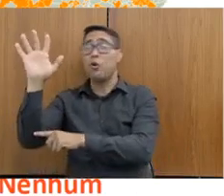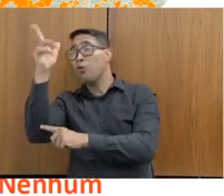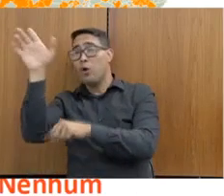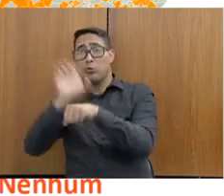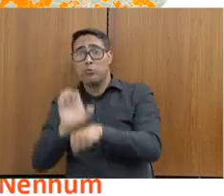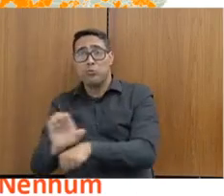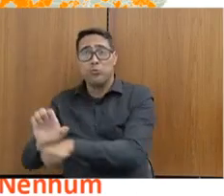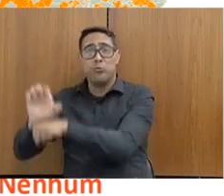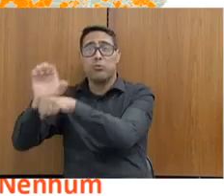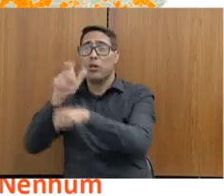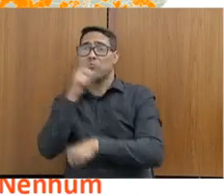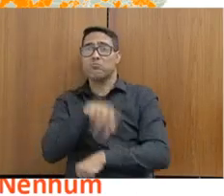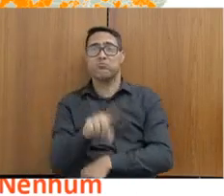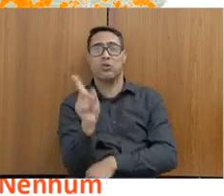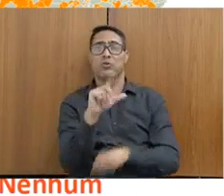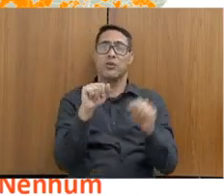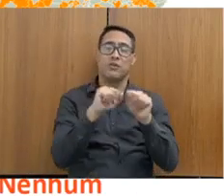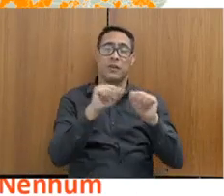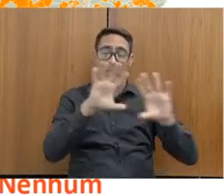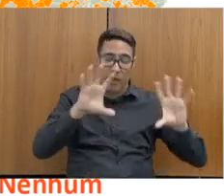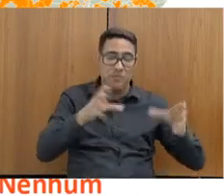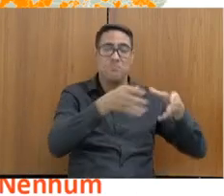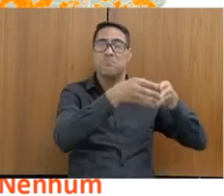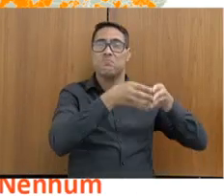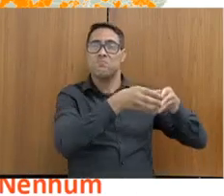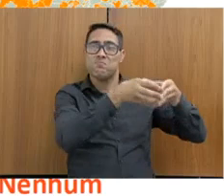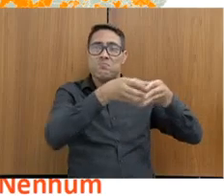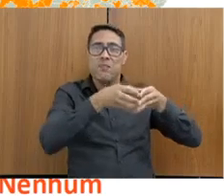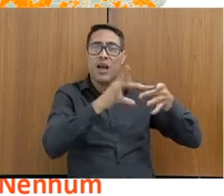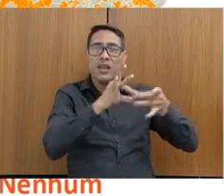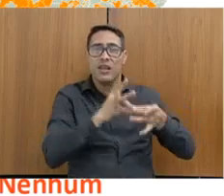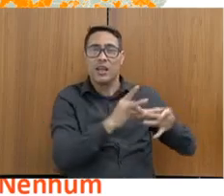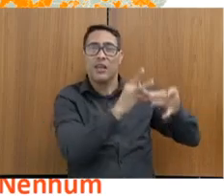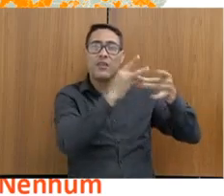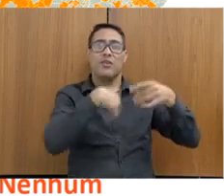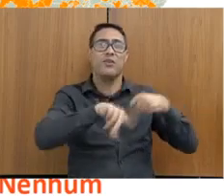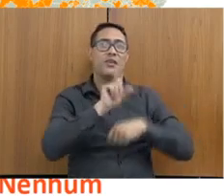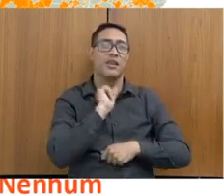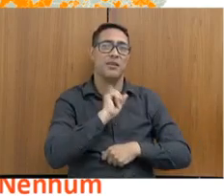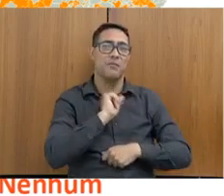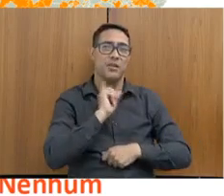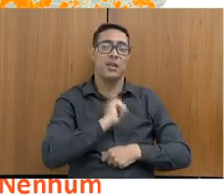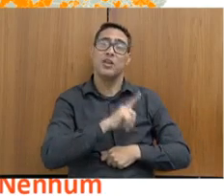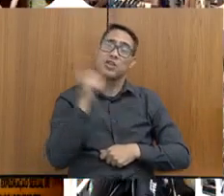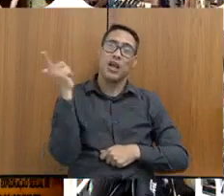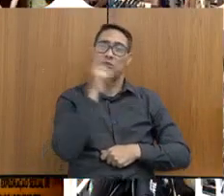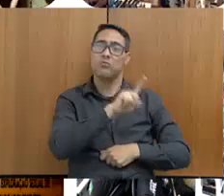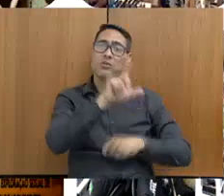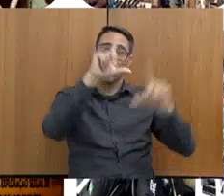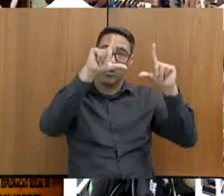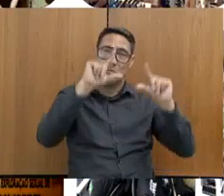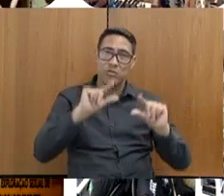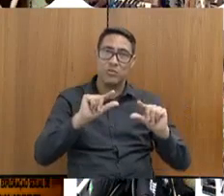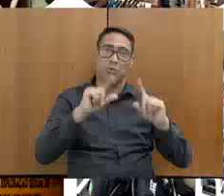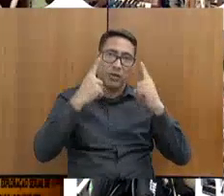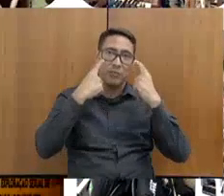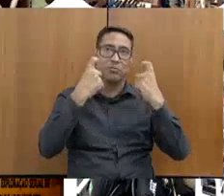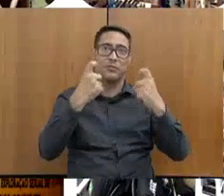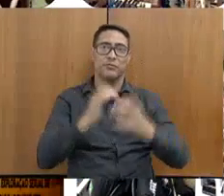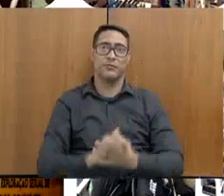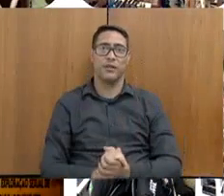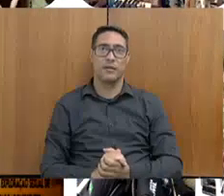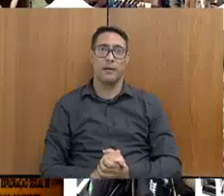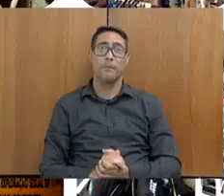outros estados conseguiu fazer a integração que nós conseguimos aqui em Minas, e com relação a isso, a gente conseguiu combater a criminalidade. Essas são